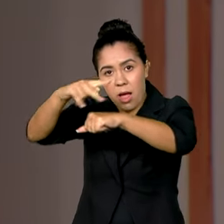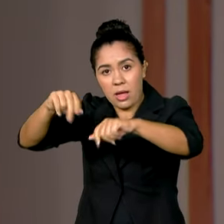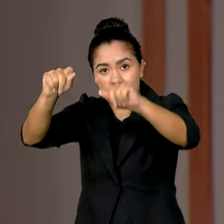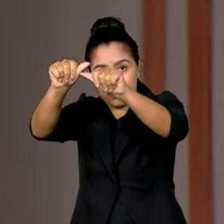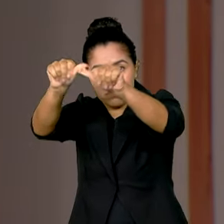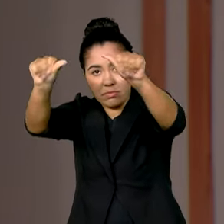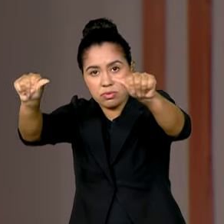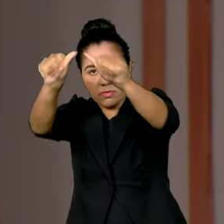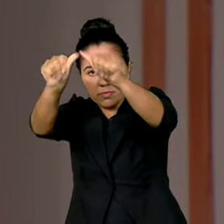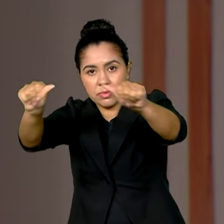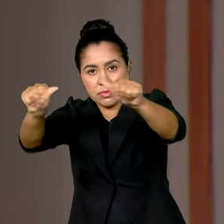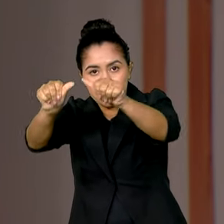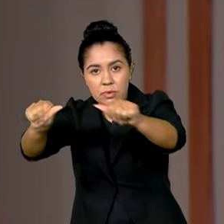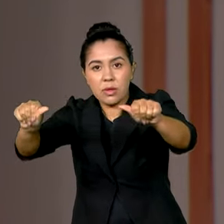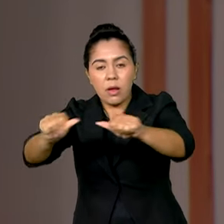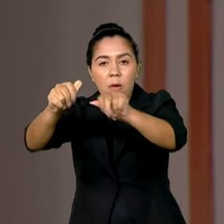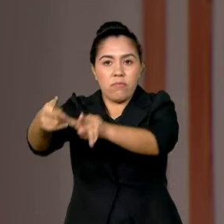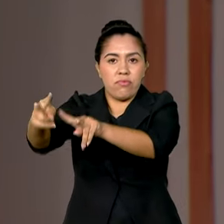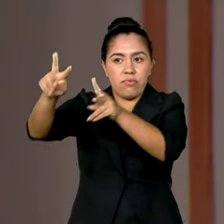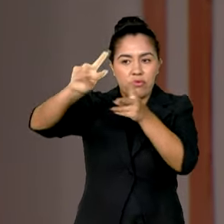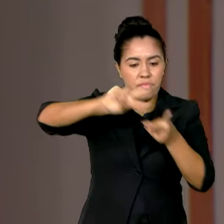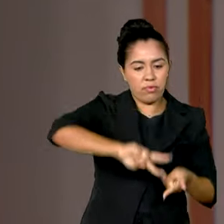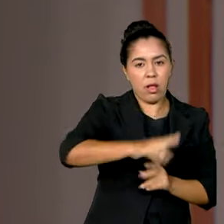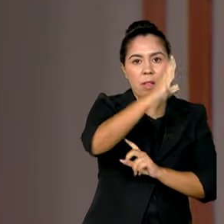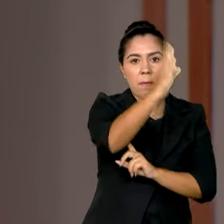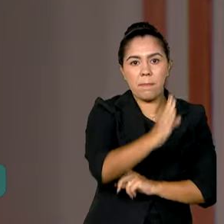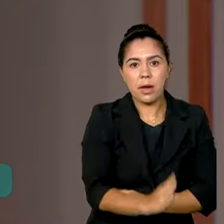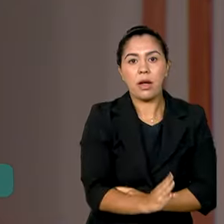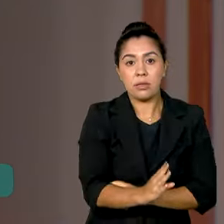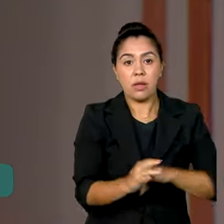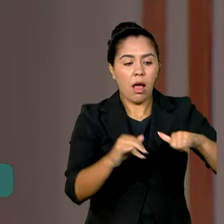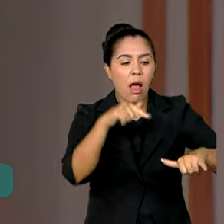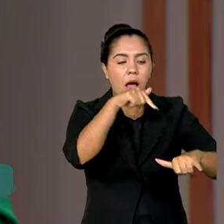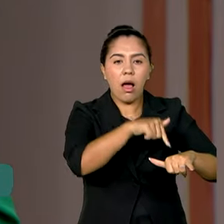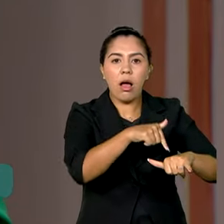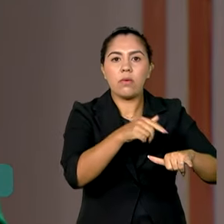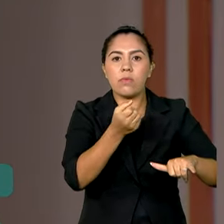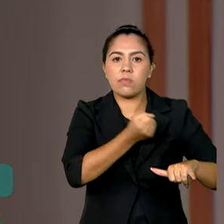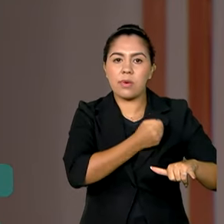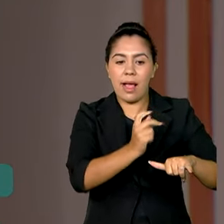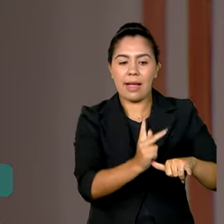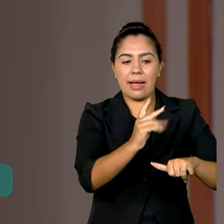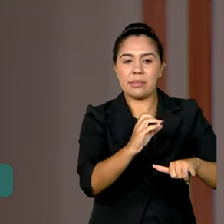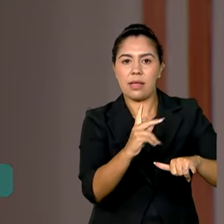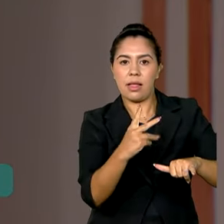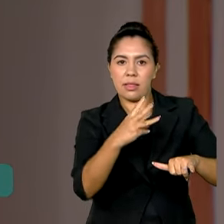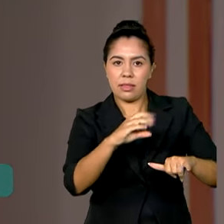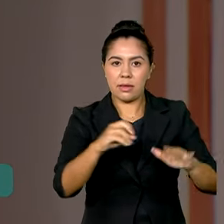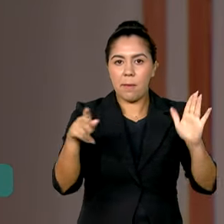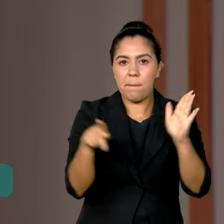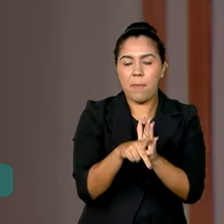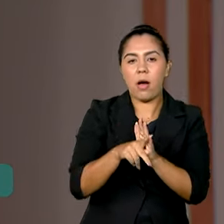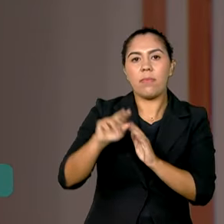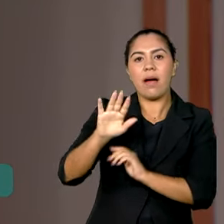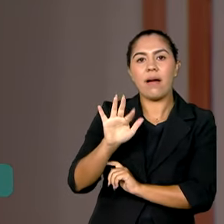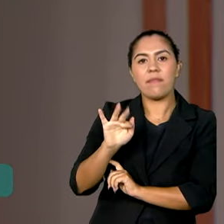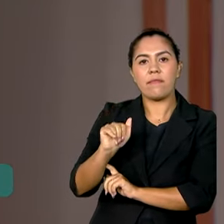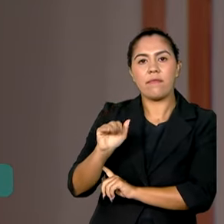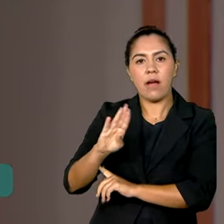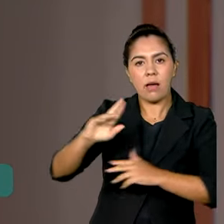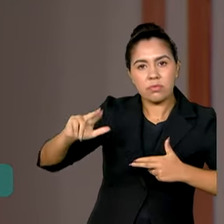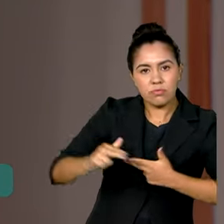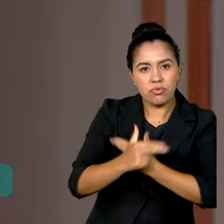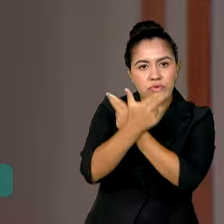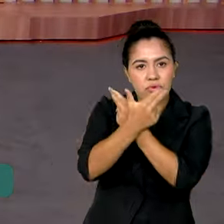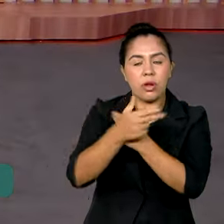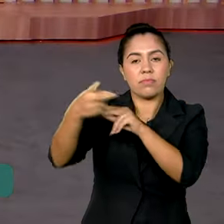Líbano. O avião KC-30 da FAB deve resgatar 220 pessoas, com prioridade para crianças, idosos e